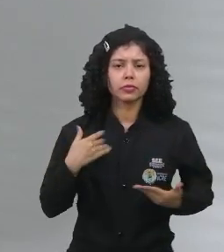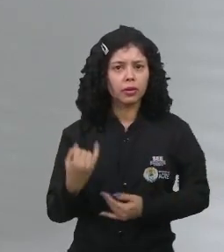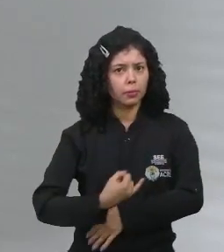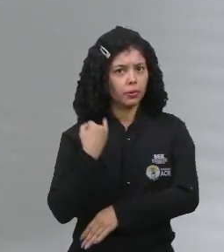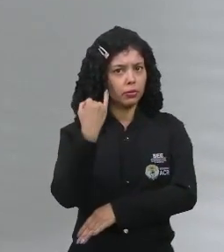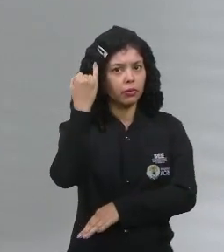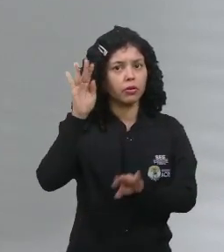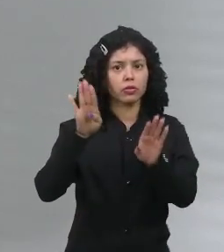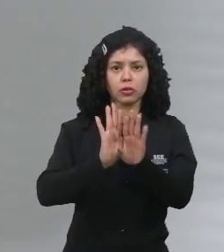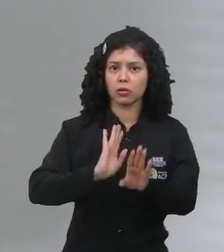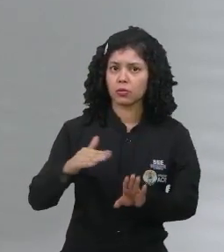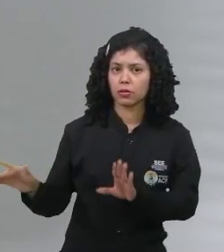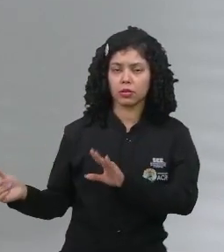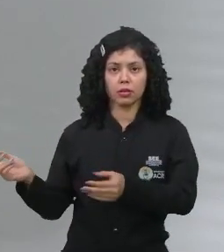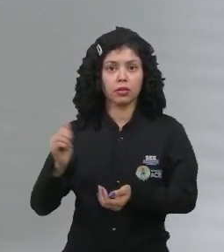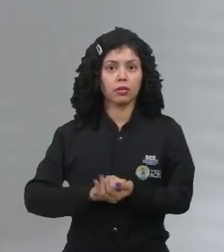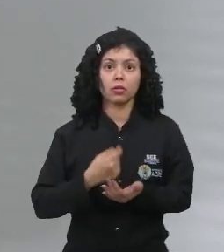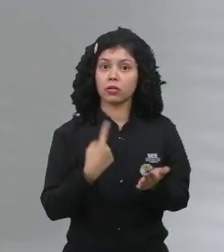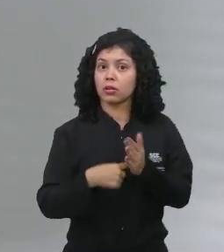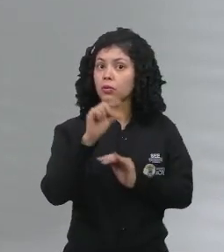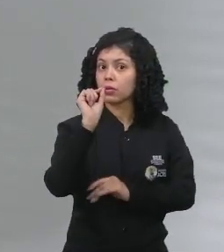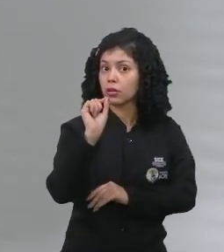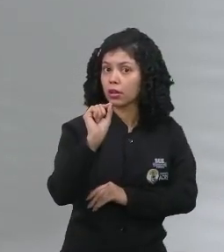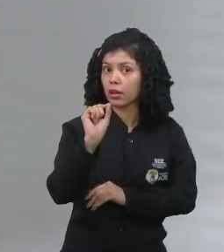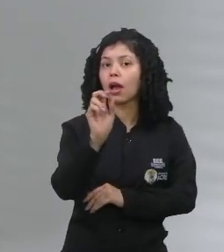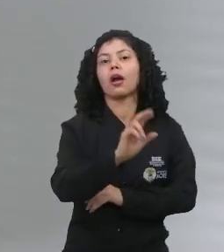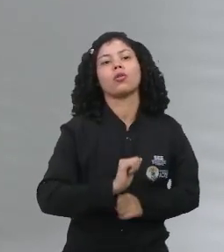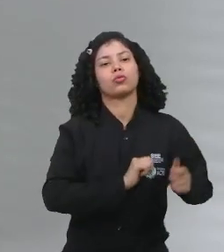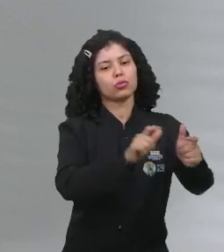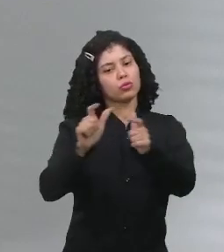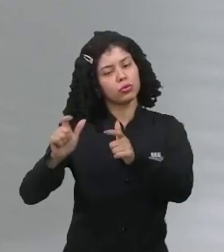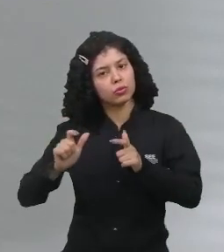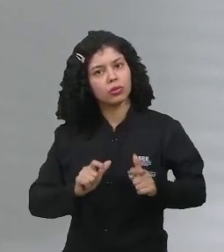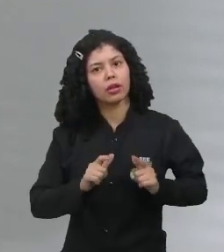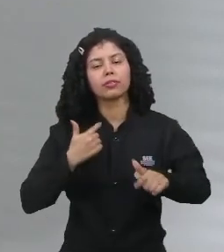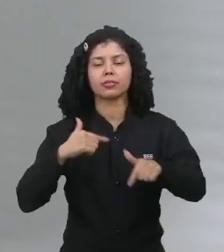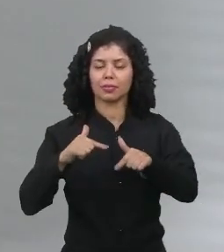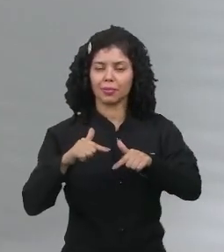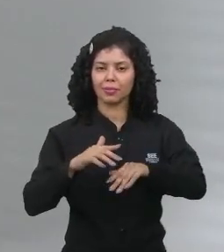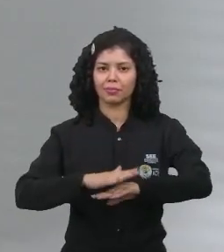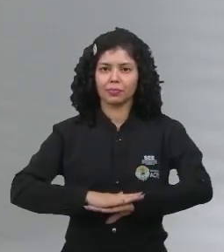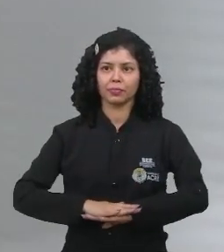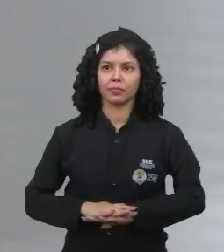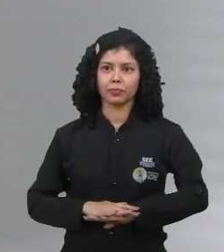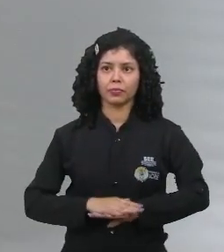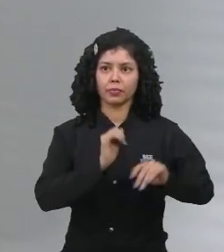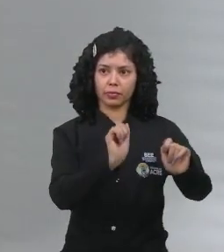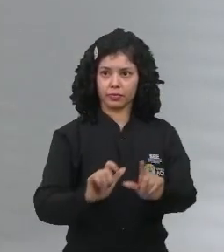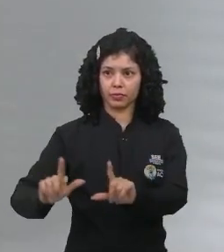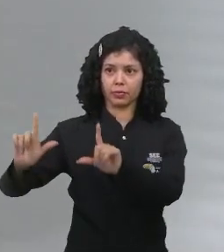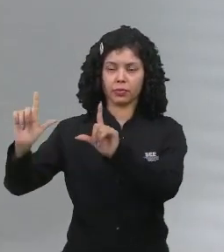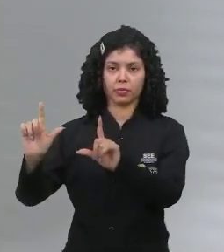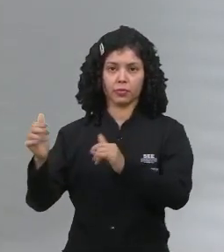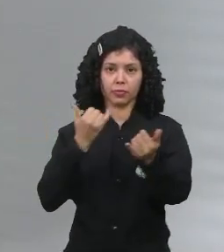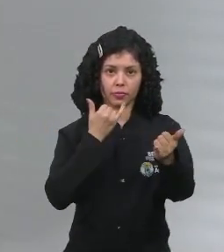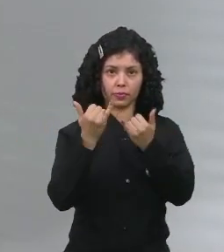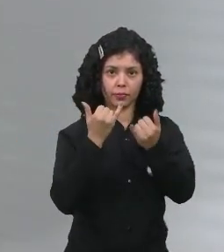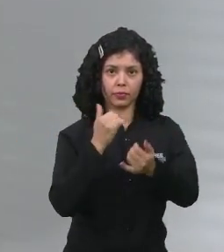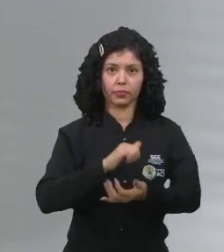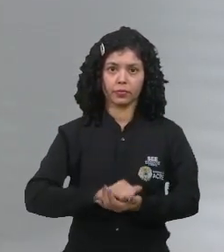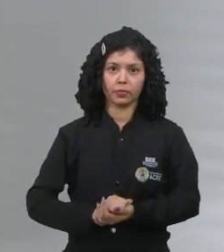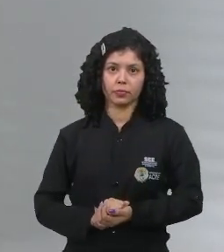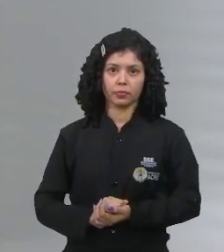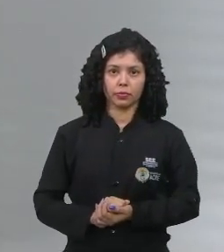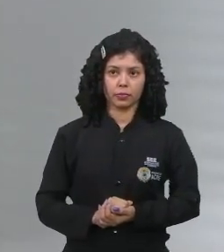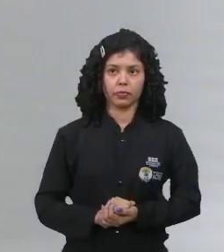Principalmente quando nós levamos em consideração os ambientes de trabalho. Vamos para mais algumas informações.